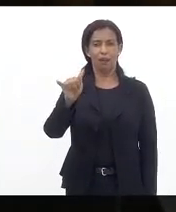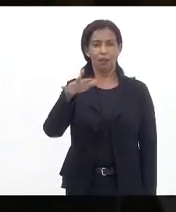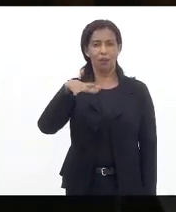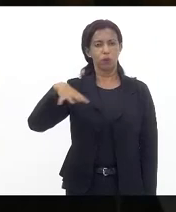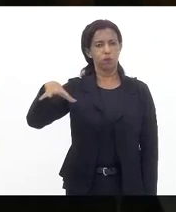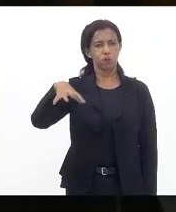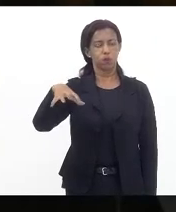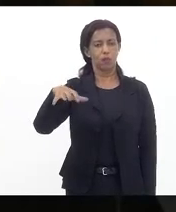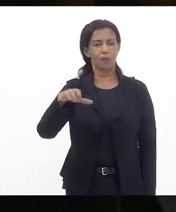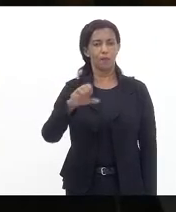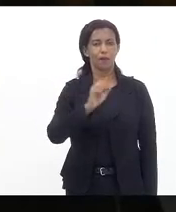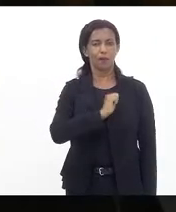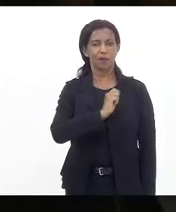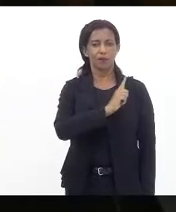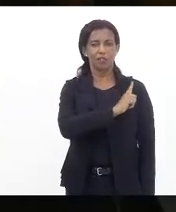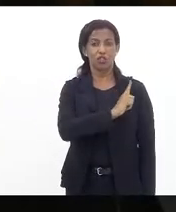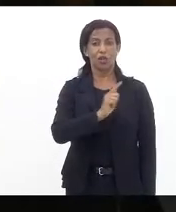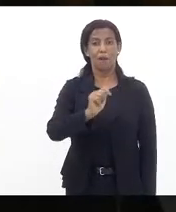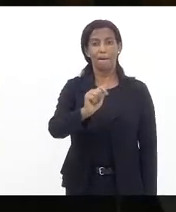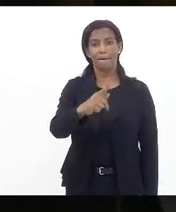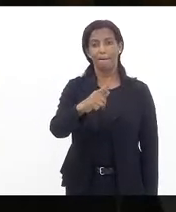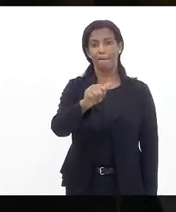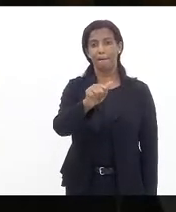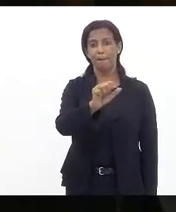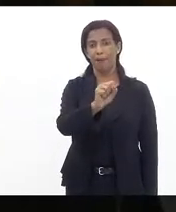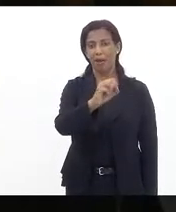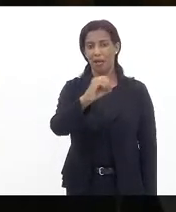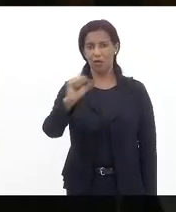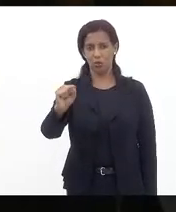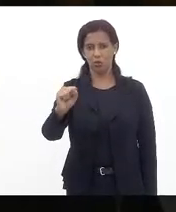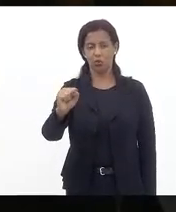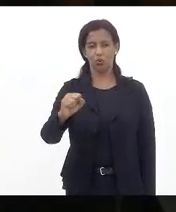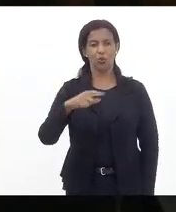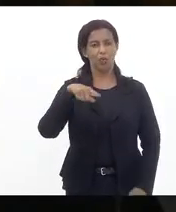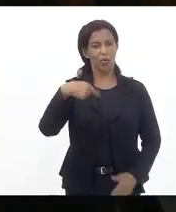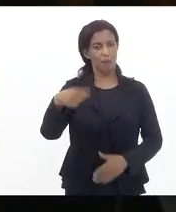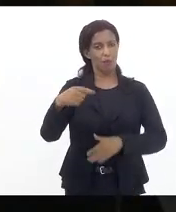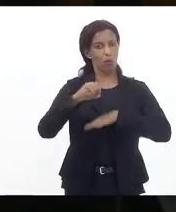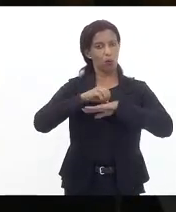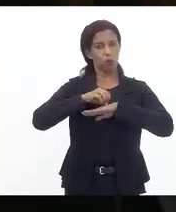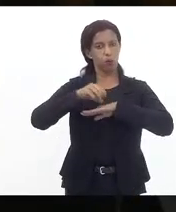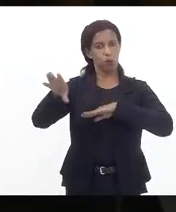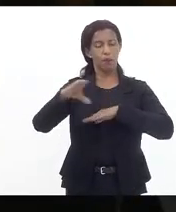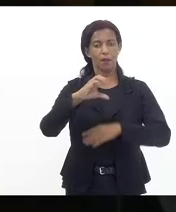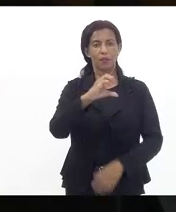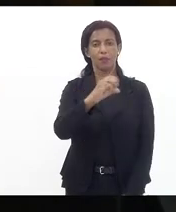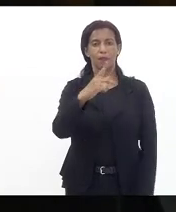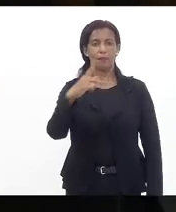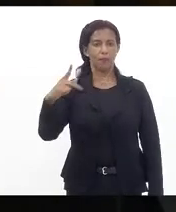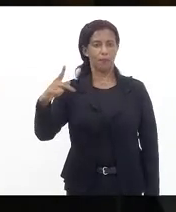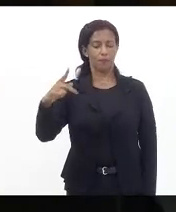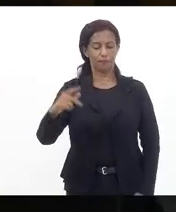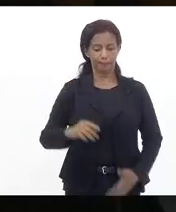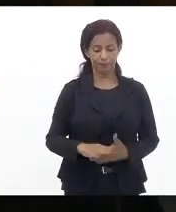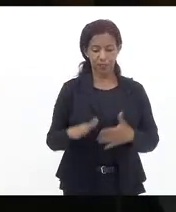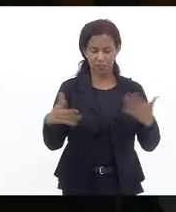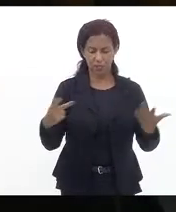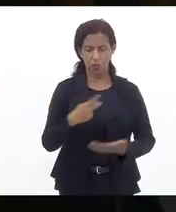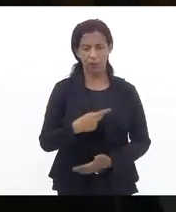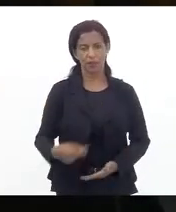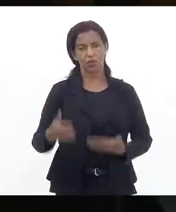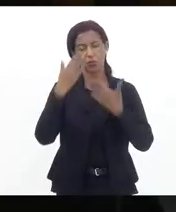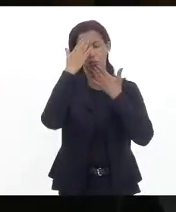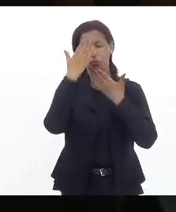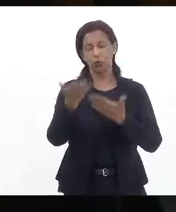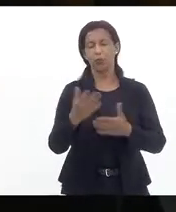comandada pelo Sargento Passos fica aqui o registro depois eu encaminharei para a CPP senhor presidente muito obrigado